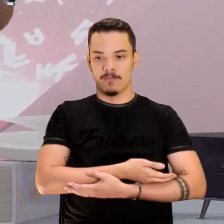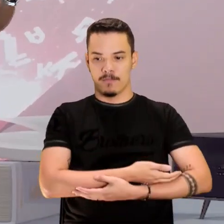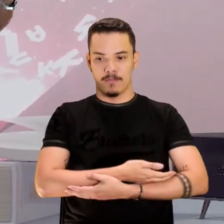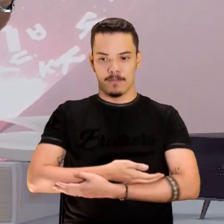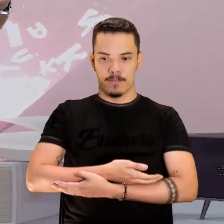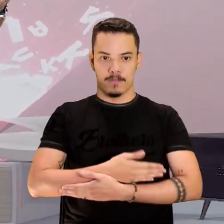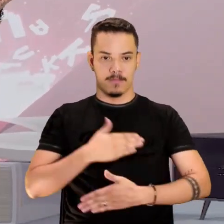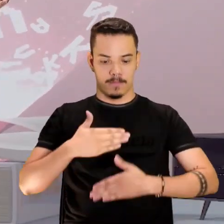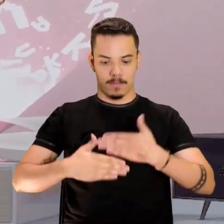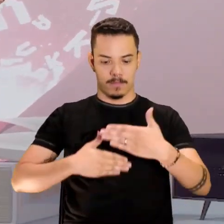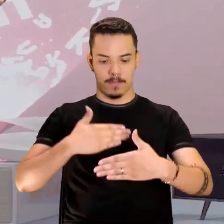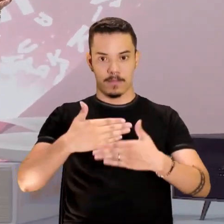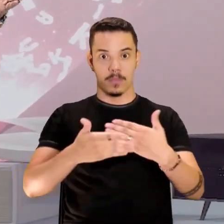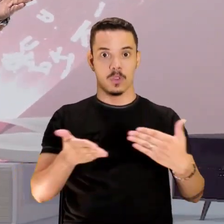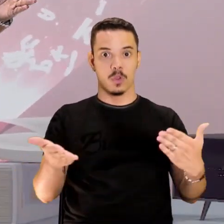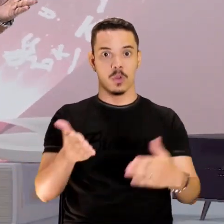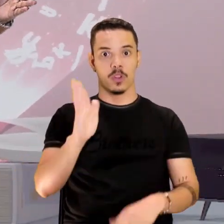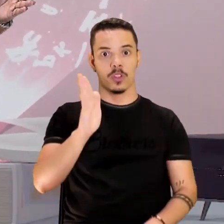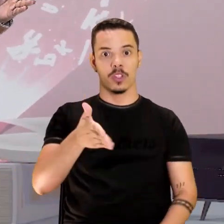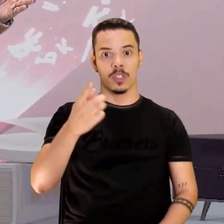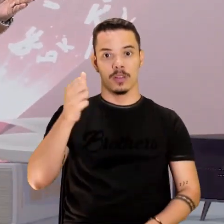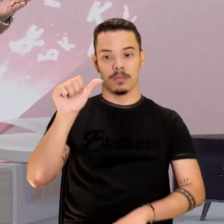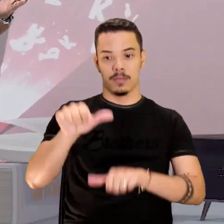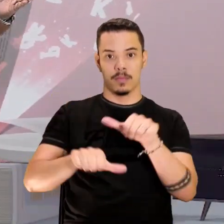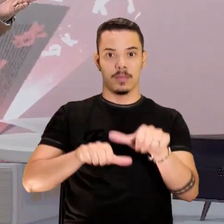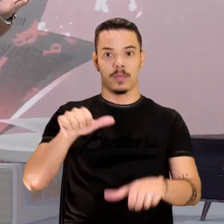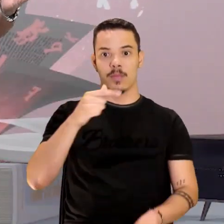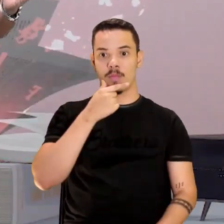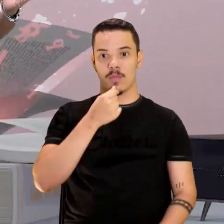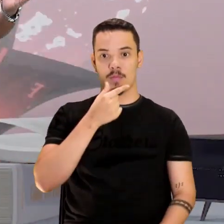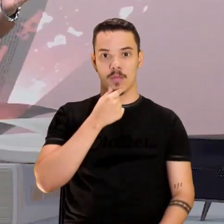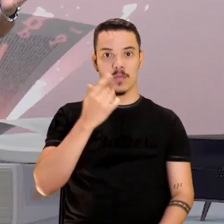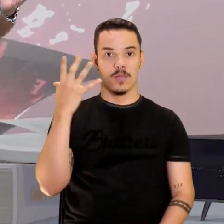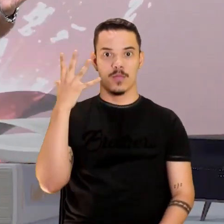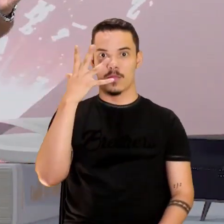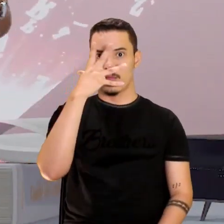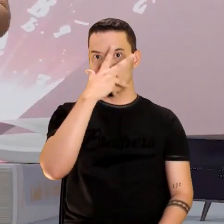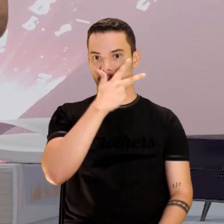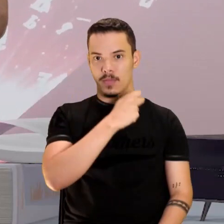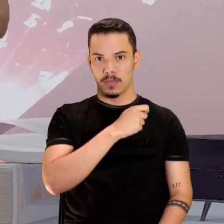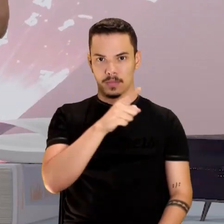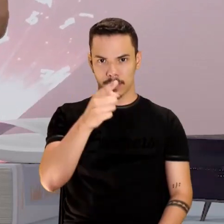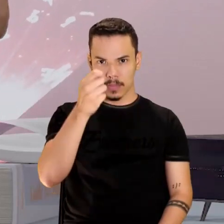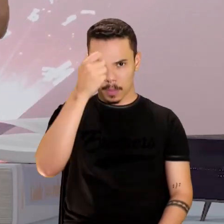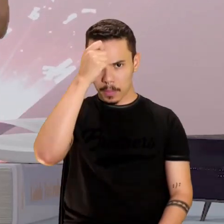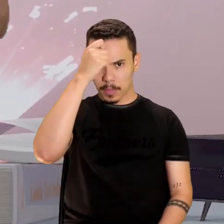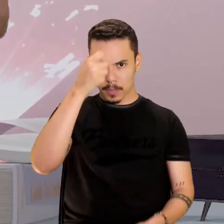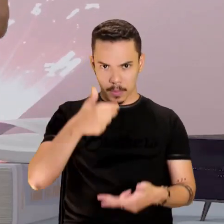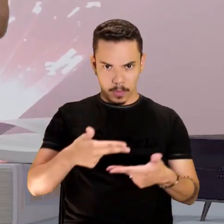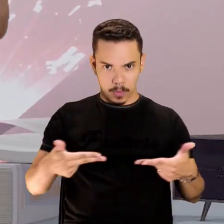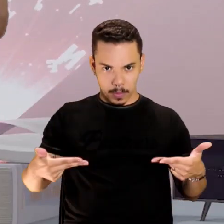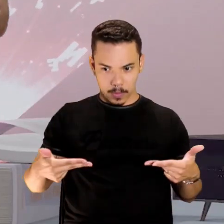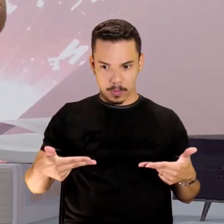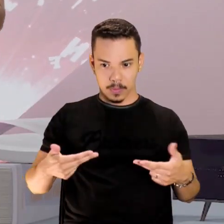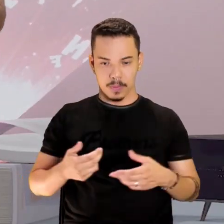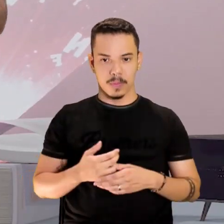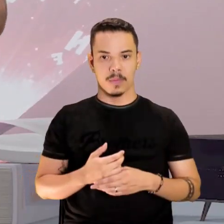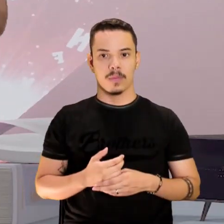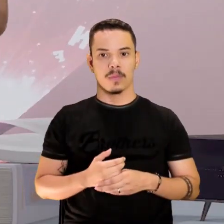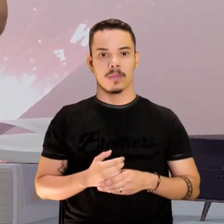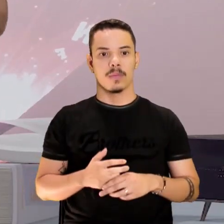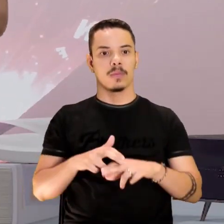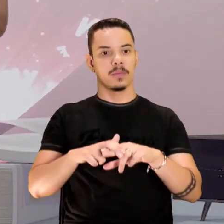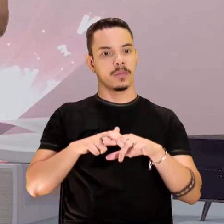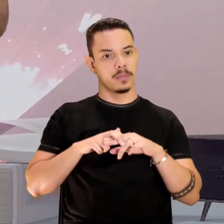evolução, hoje você está aí uma moça, um rapaz lindo, linda, maravilhosa. Você arrepende de algo, tá? Então,